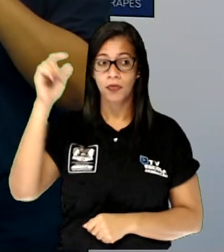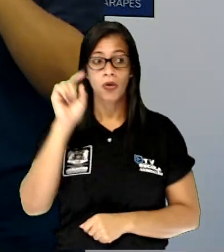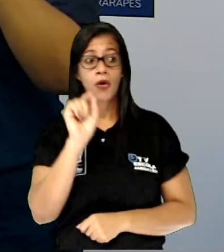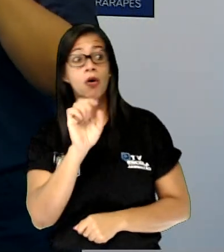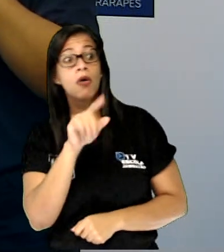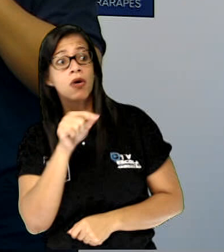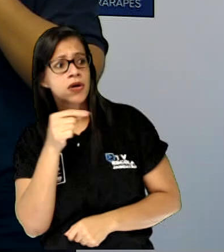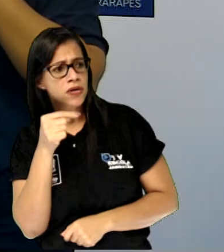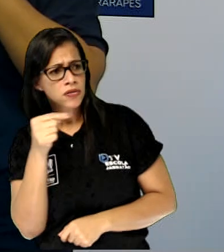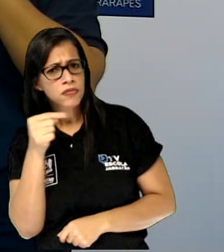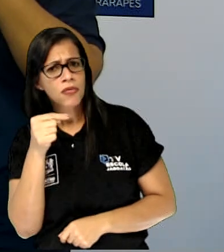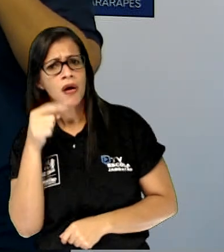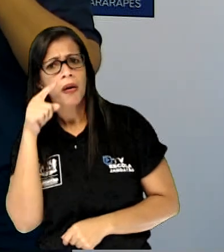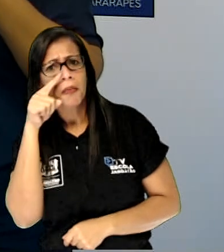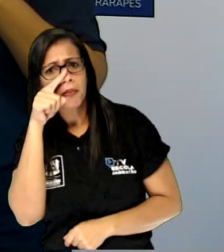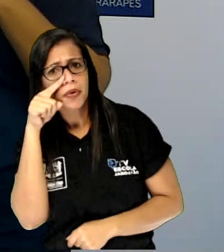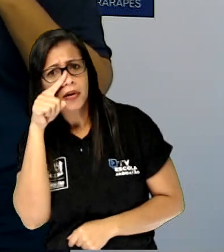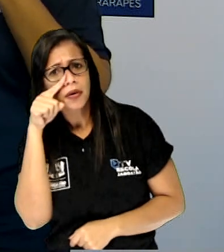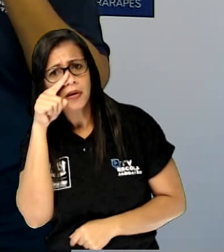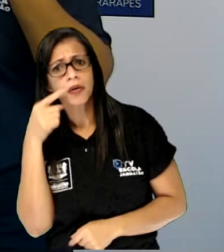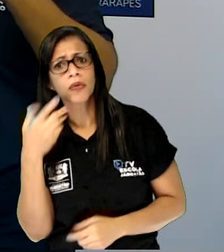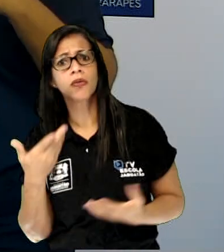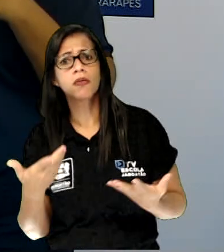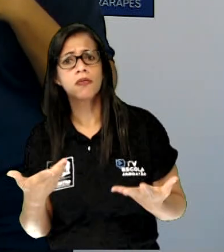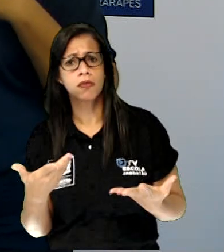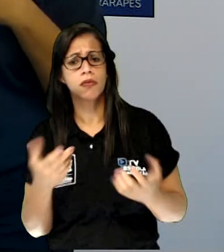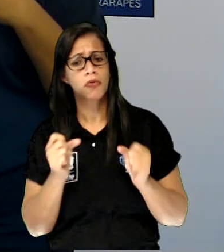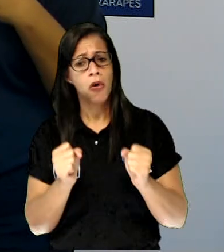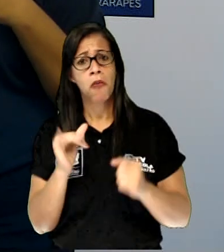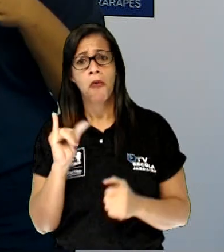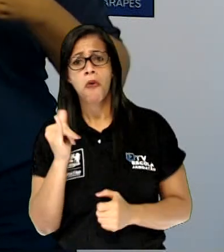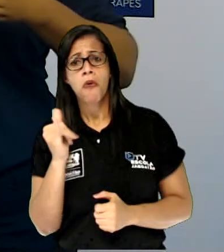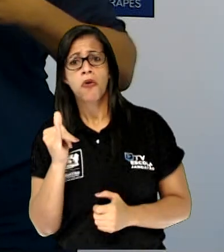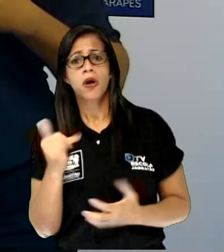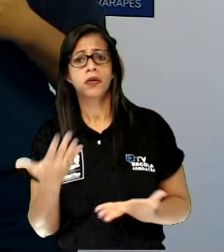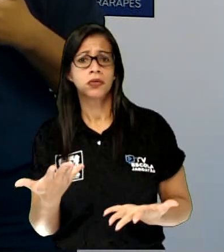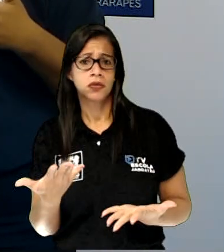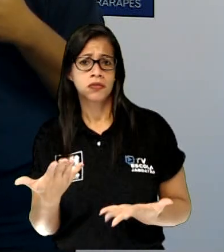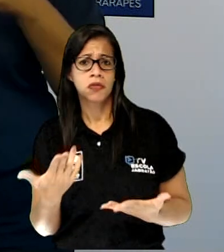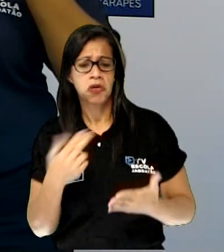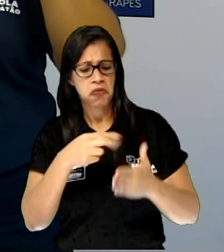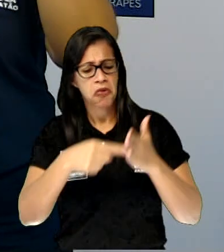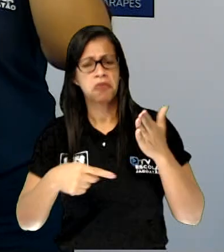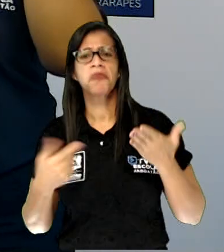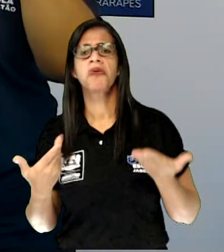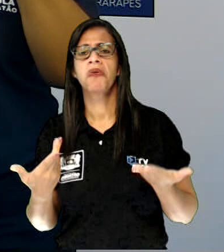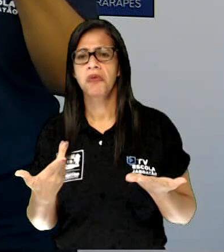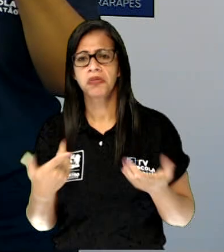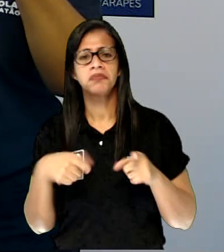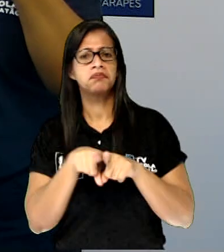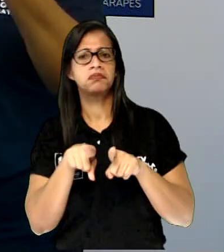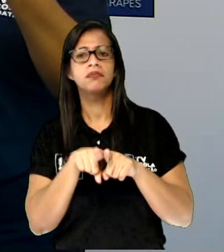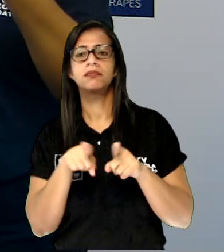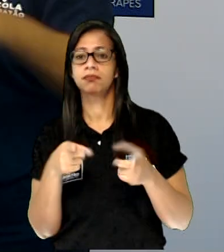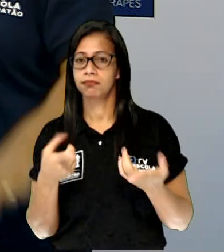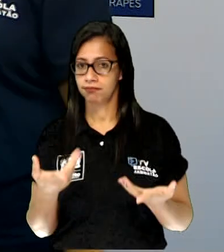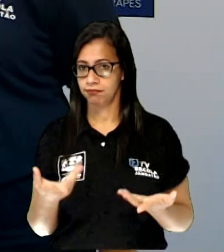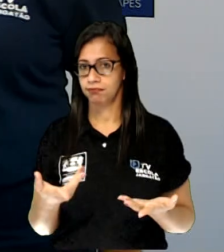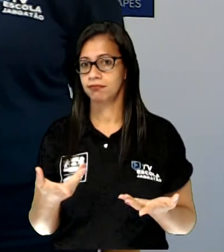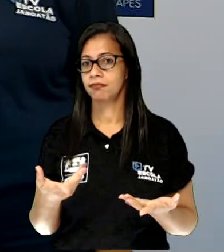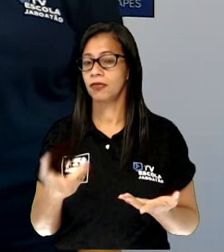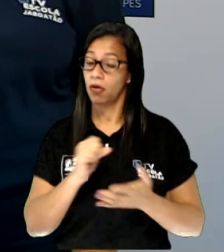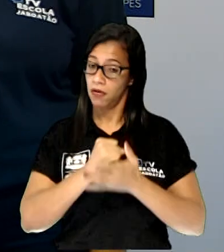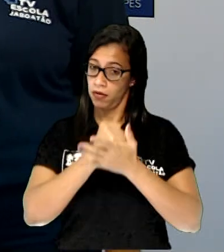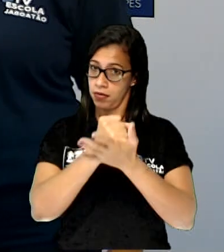aqui pode acontecer um acidente, um choque elétrico, eu posso me cortar. Então, você já vai ajudando as pessoas